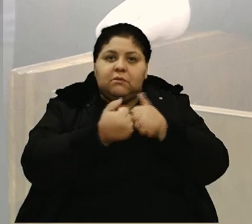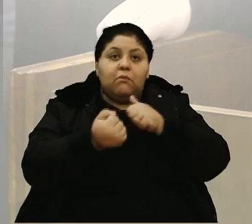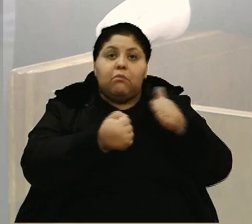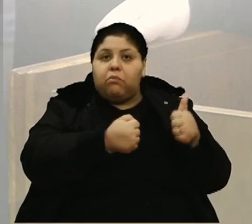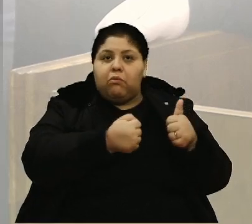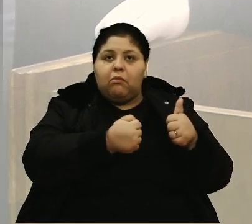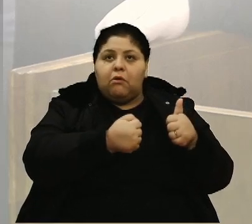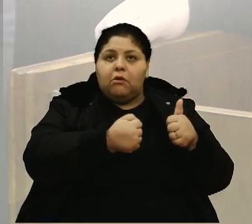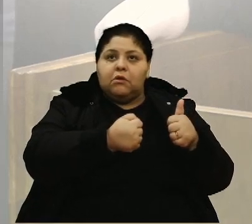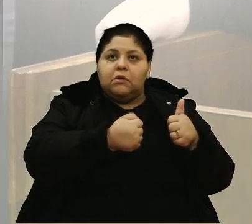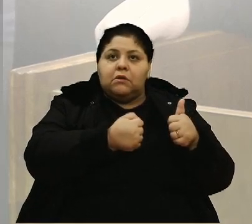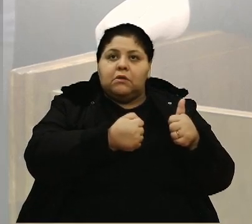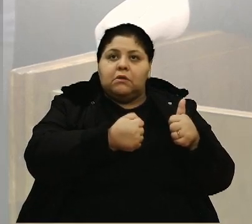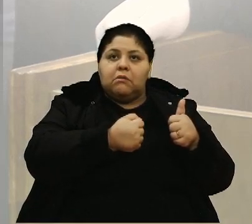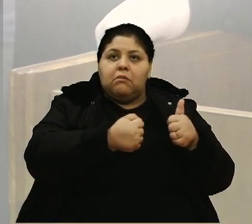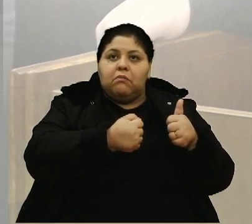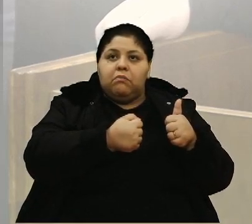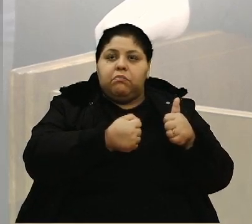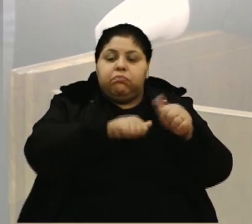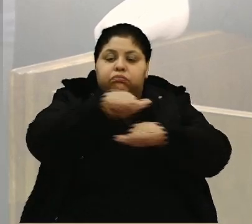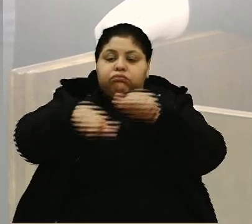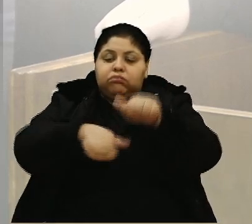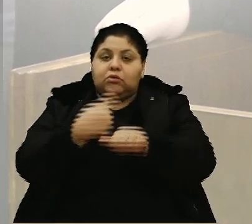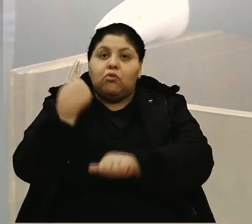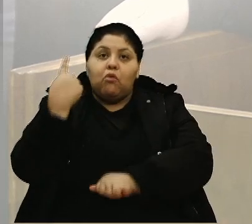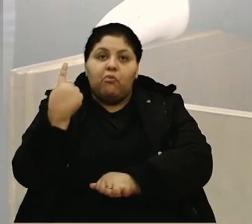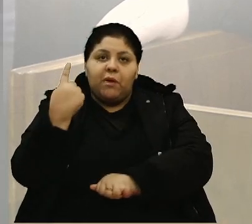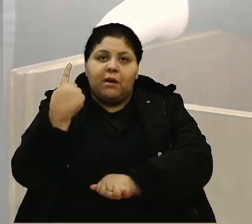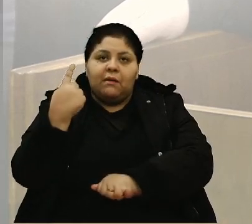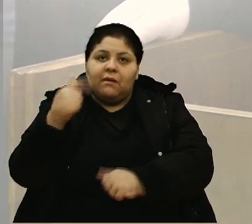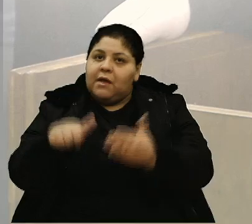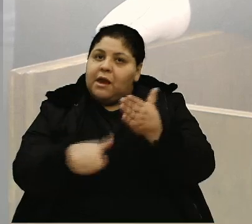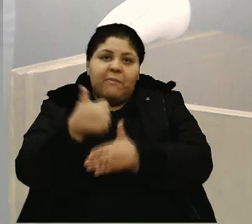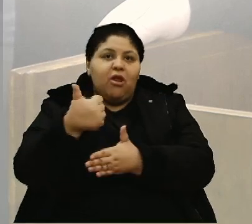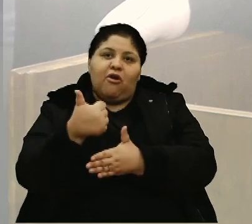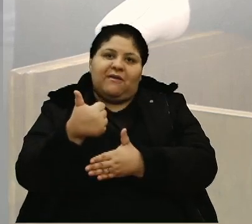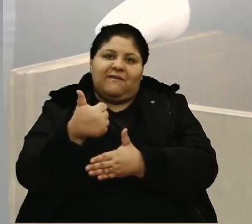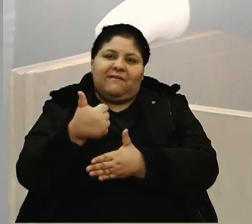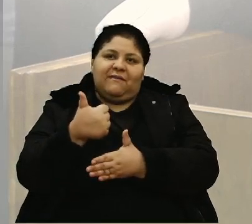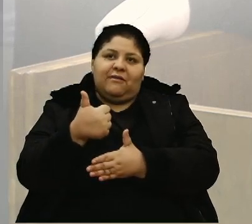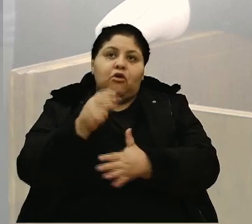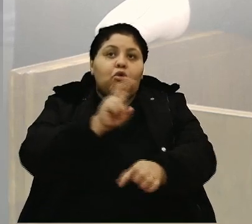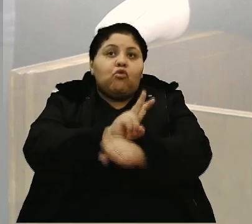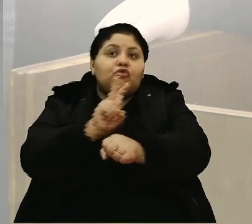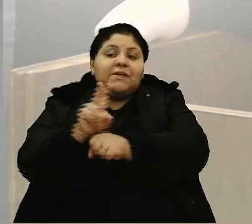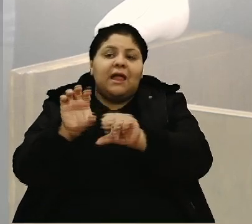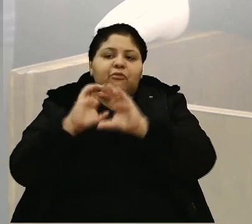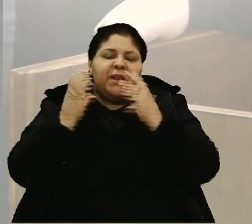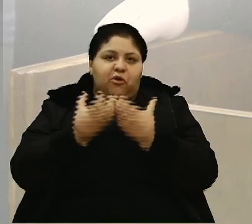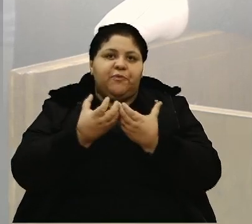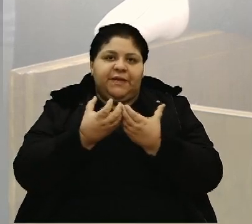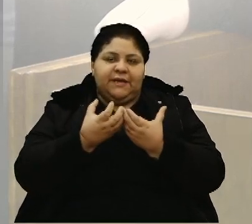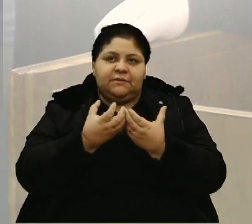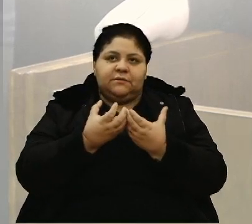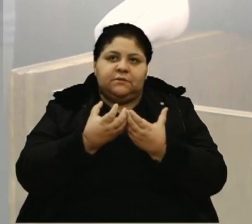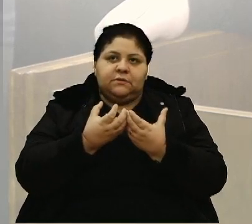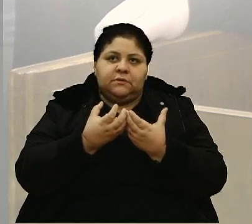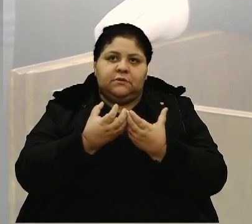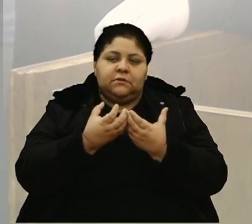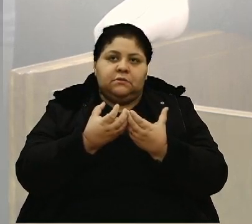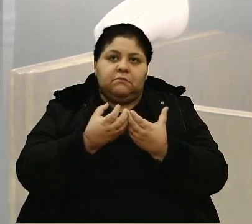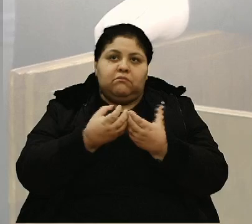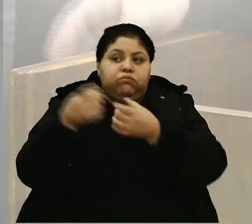ter virado só uma. E era muito melhor, era muito mais bem cuidada pela comunidade. E às vezes ficou